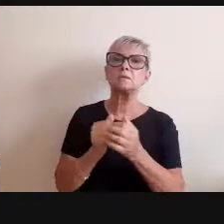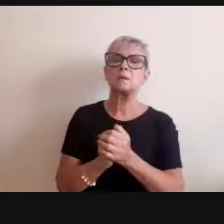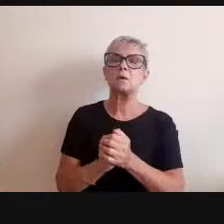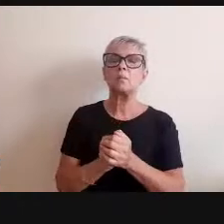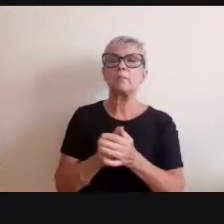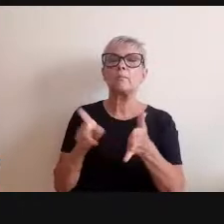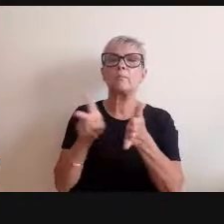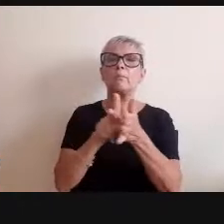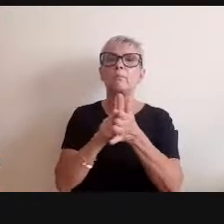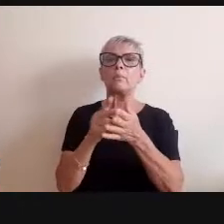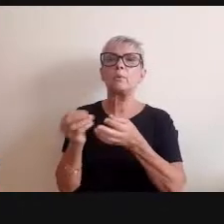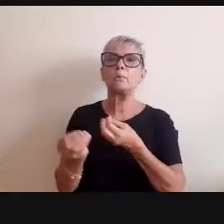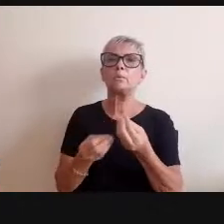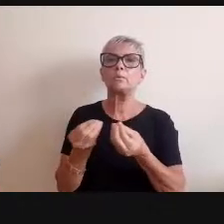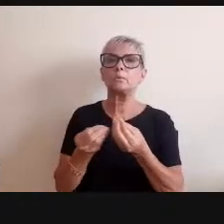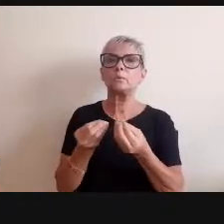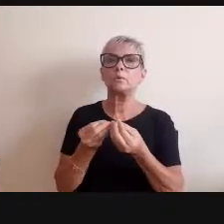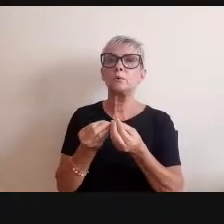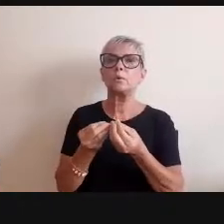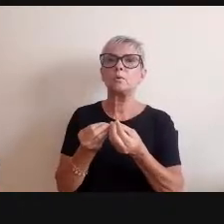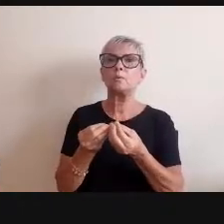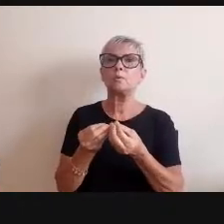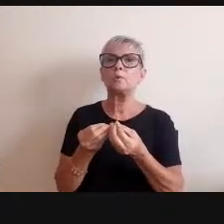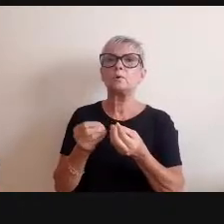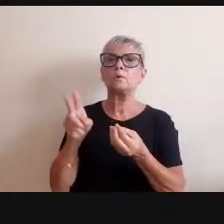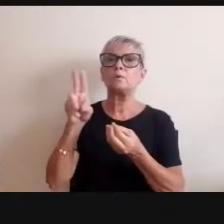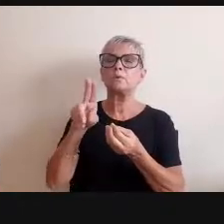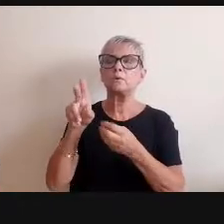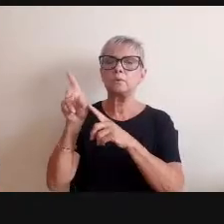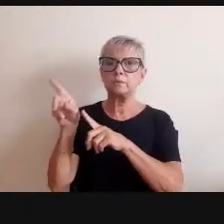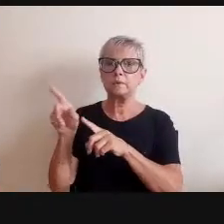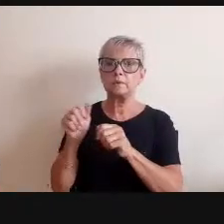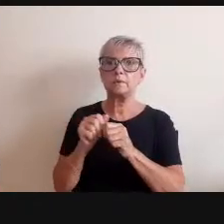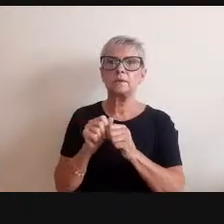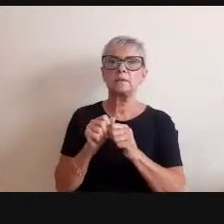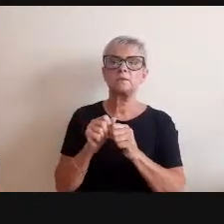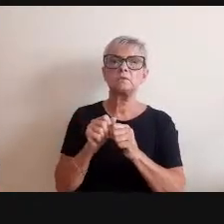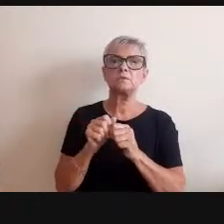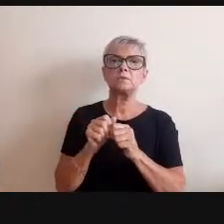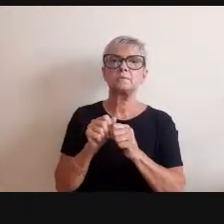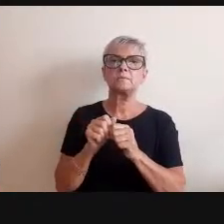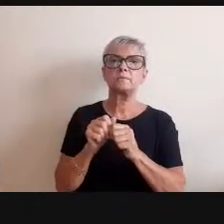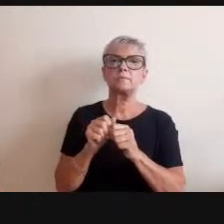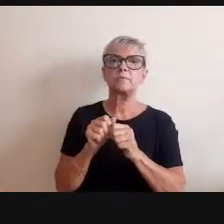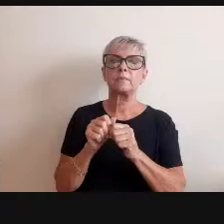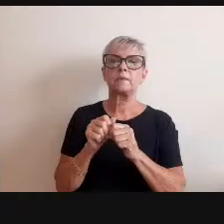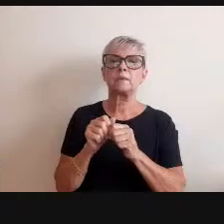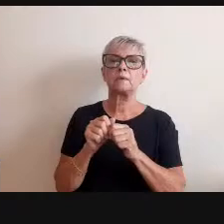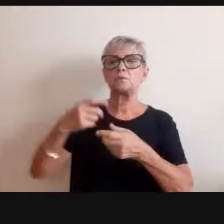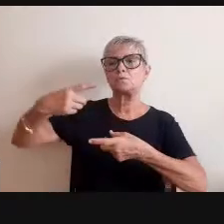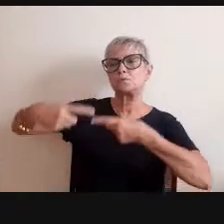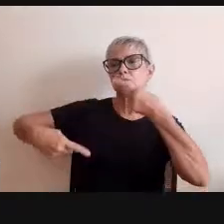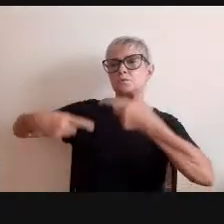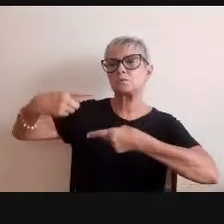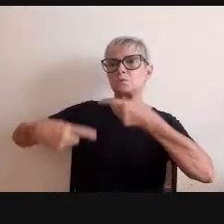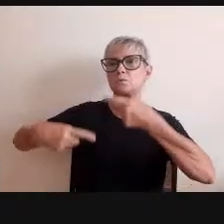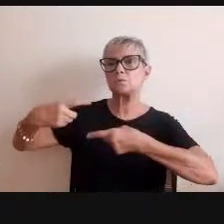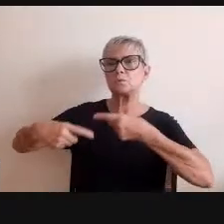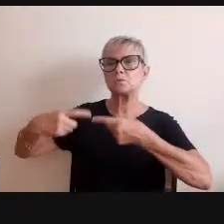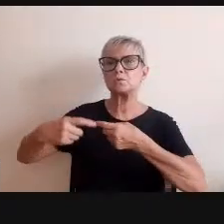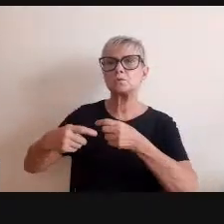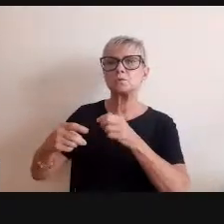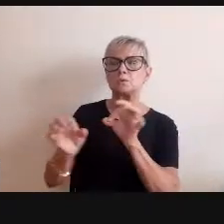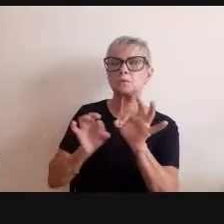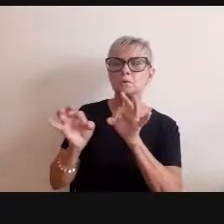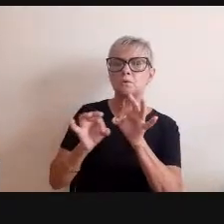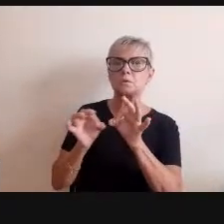pela Eriti Rugoff, e ela discute a curadoria a partir dessa perspectiva,